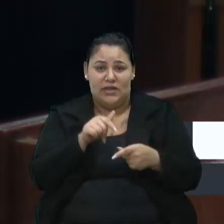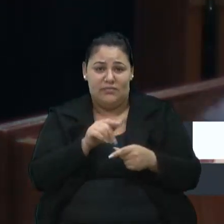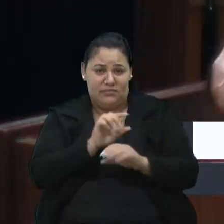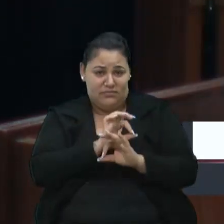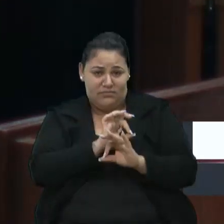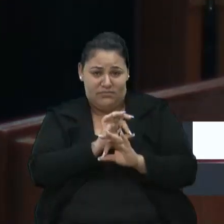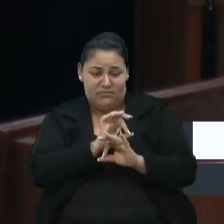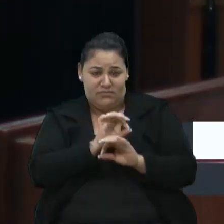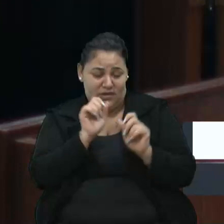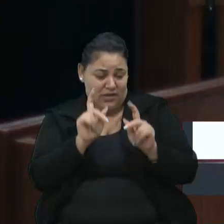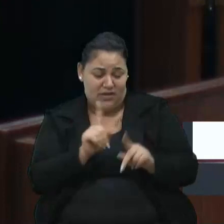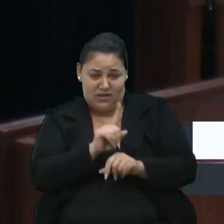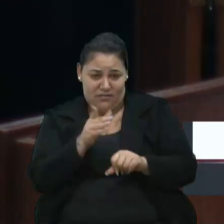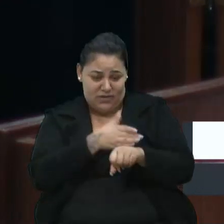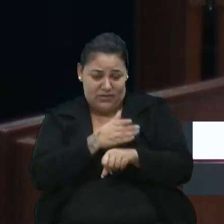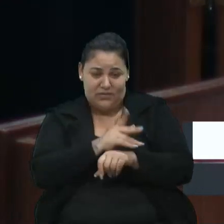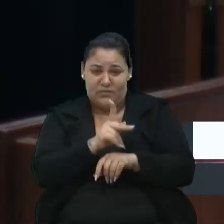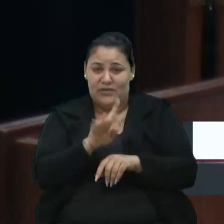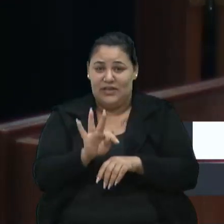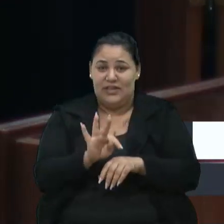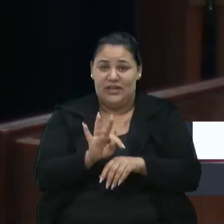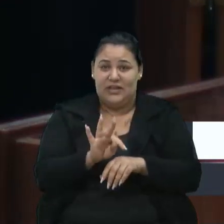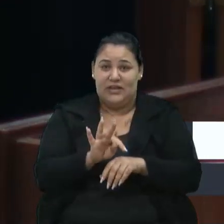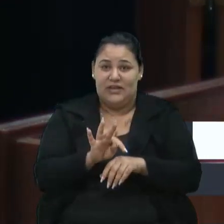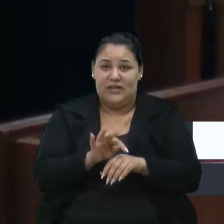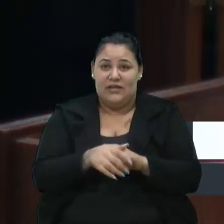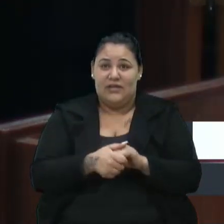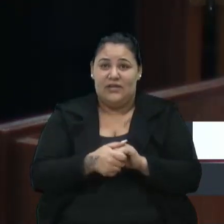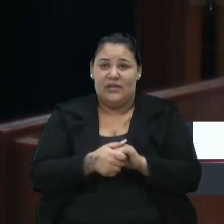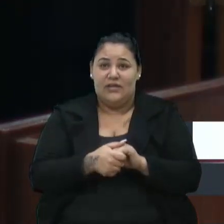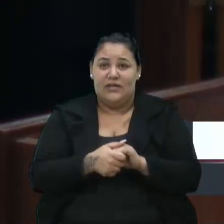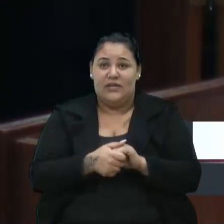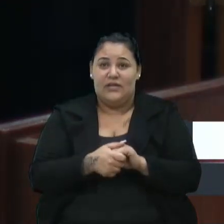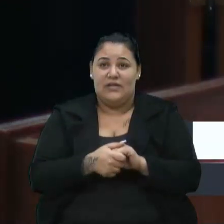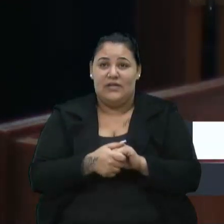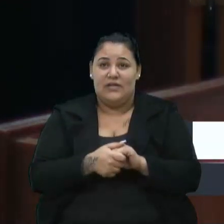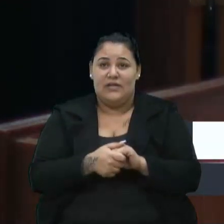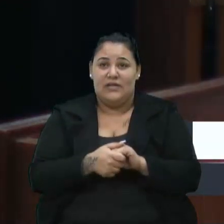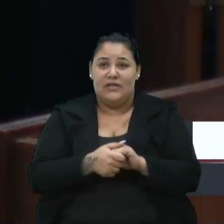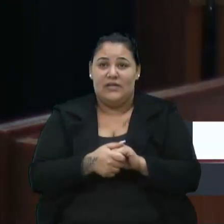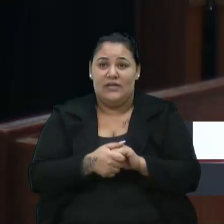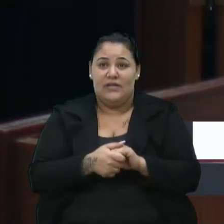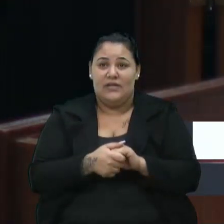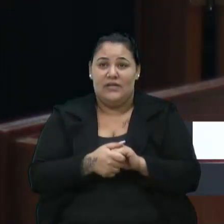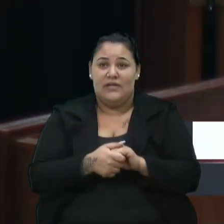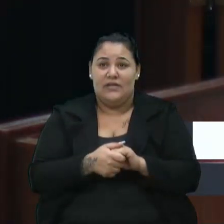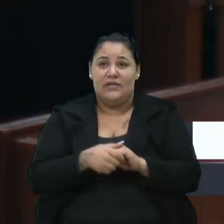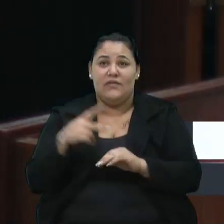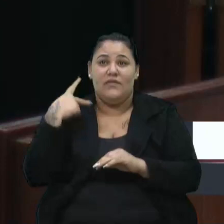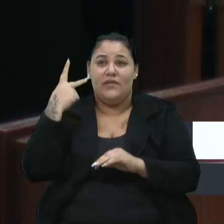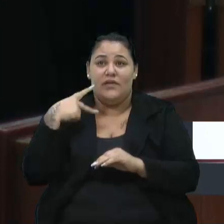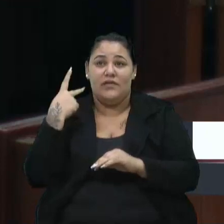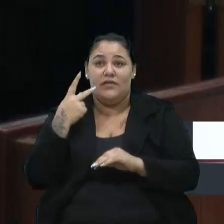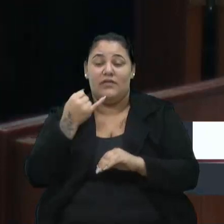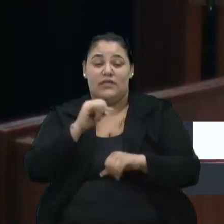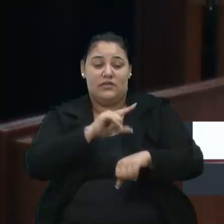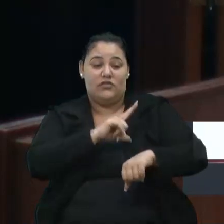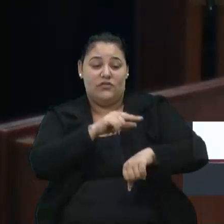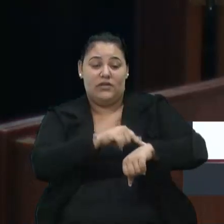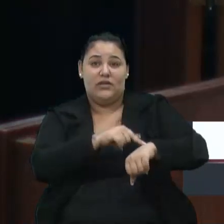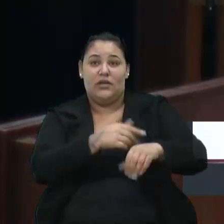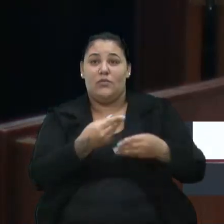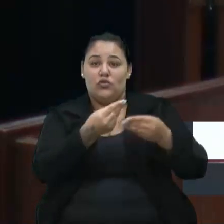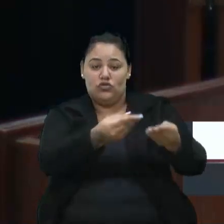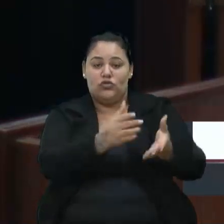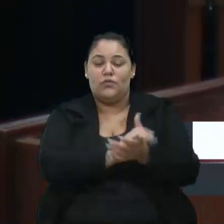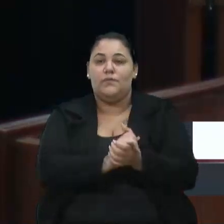porque se for do PT não está valendo. Me dá uma parte que eu te respondo, vereadora. Se der tempo eu passo. No boletim